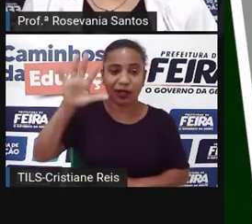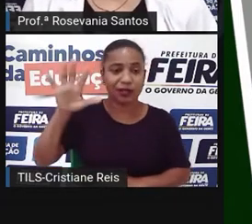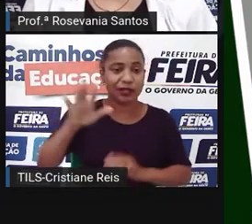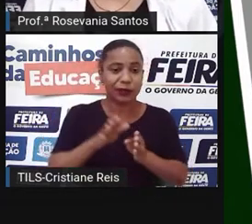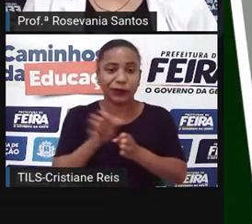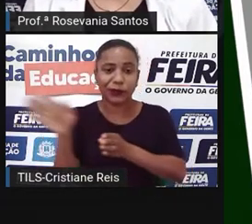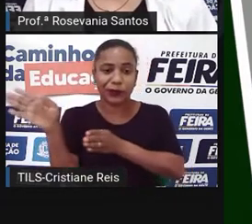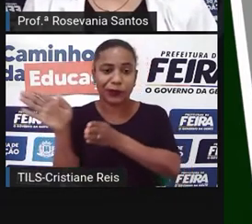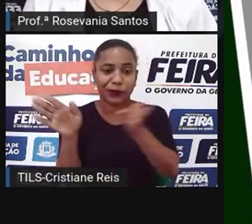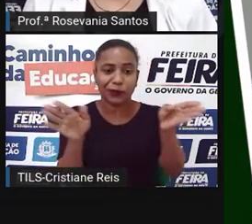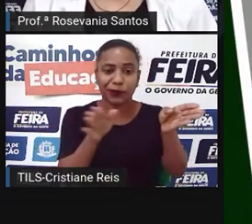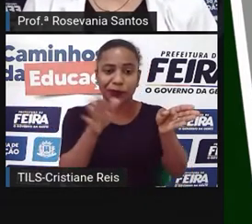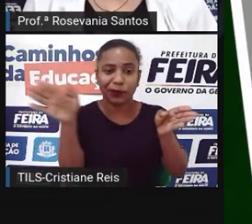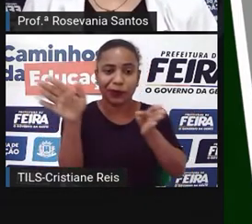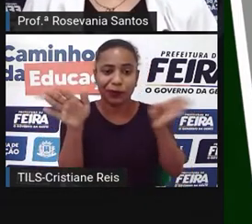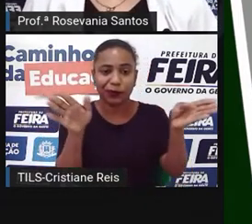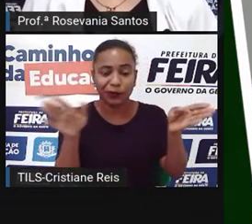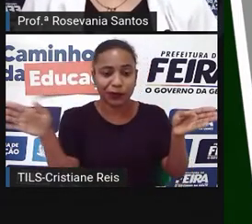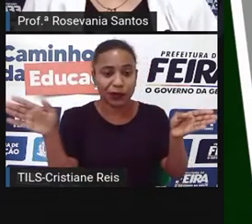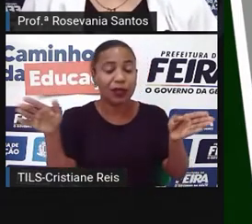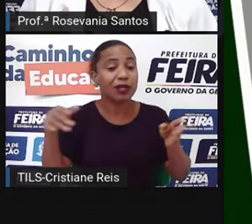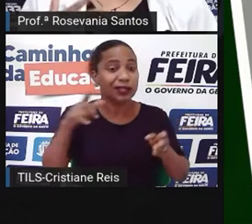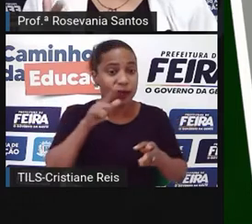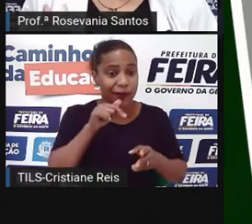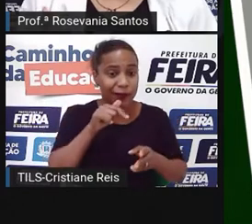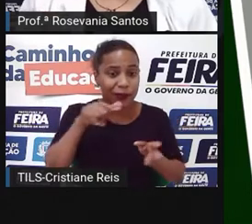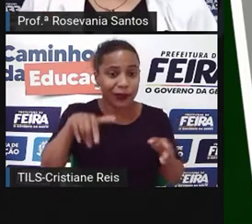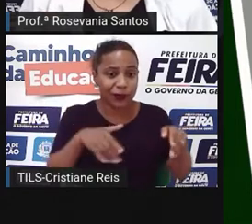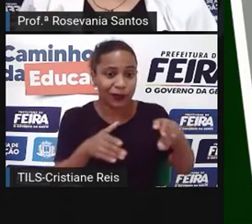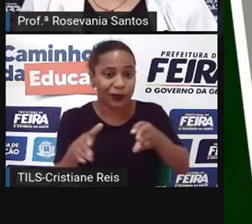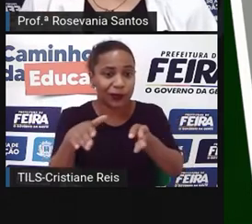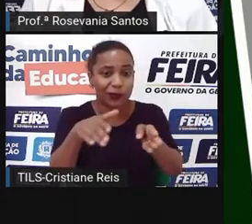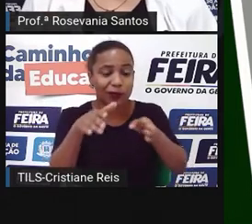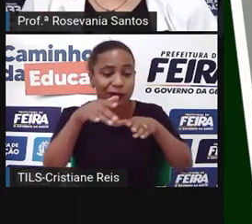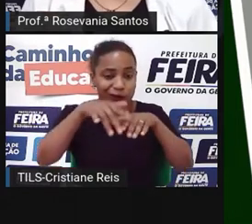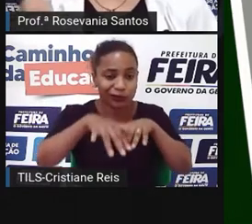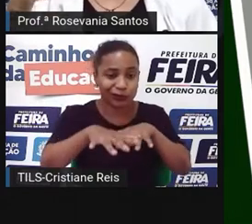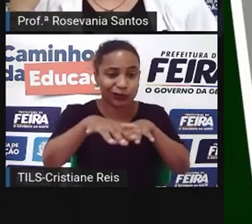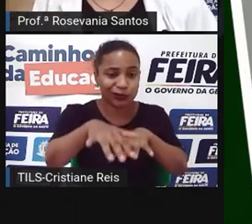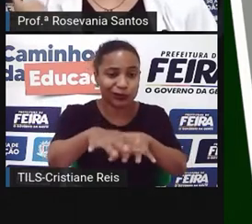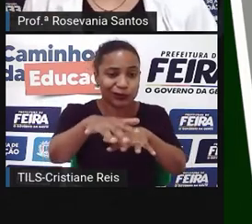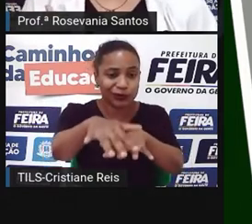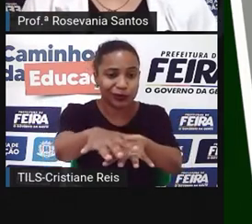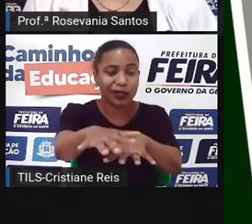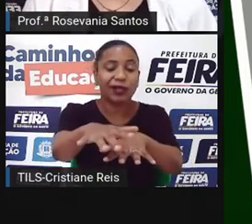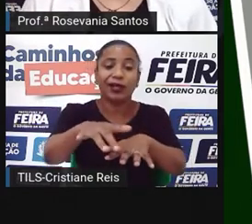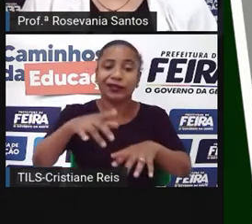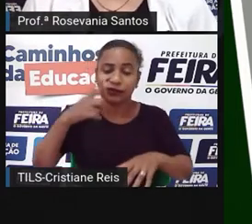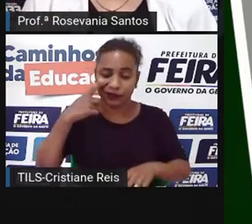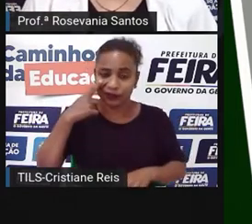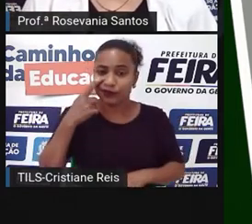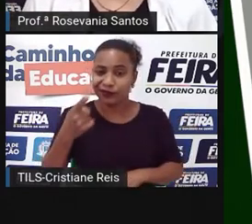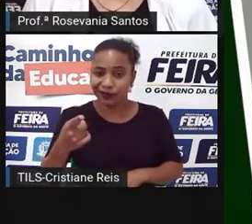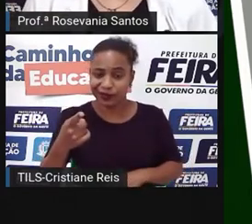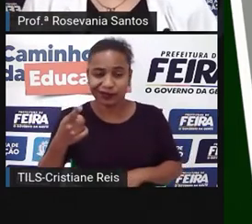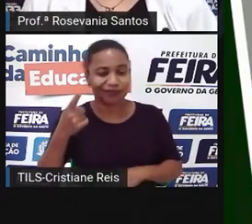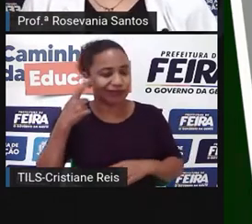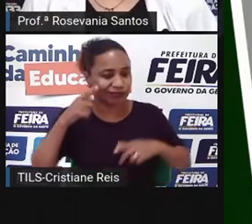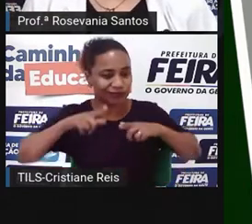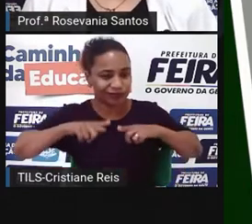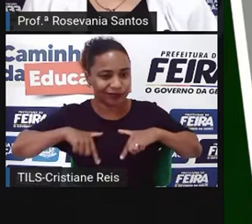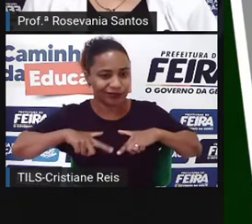nessa região, principalmente aqui no Mar Vermelho. E, apesar de ser uma grande área de conflito, como nós estudamos na aula anterior,